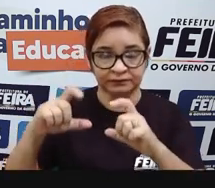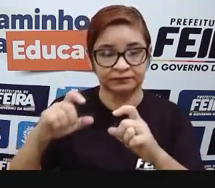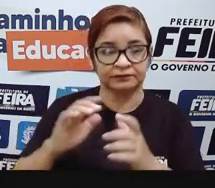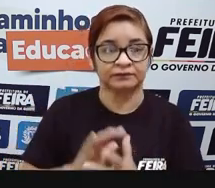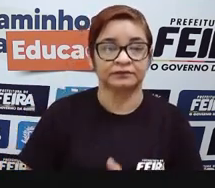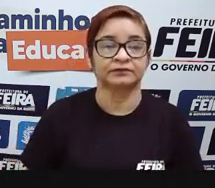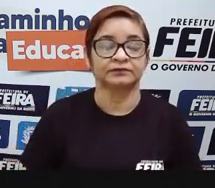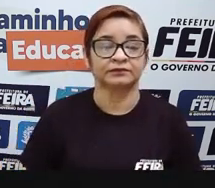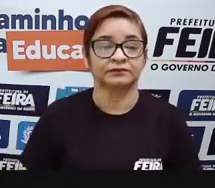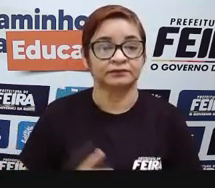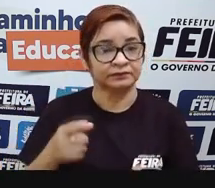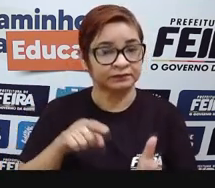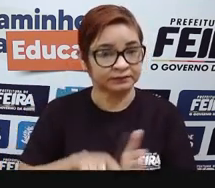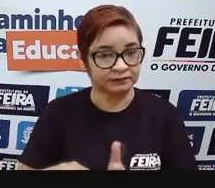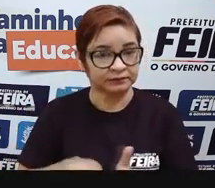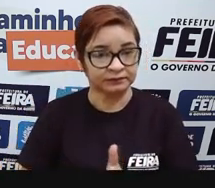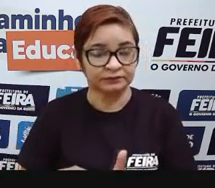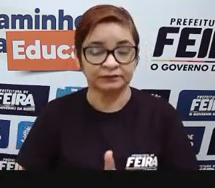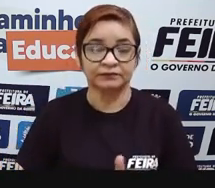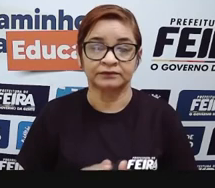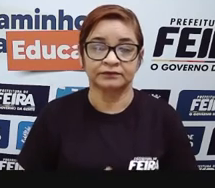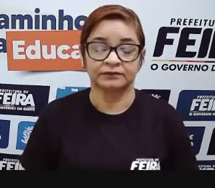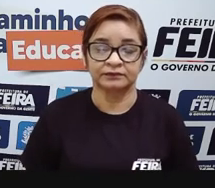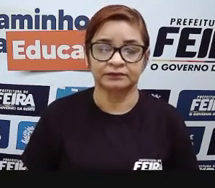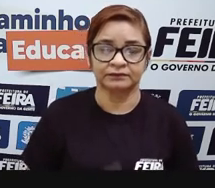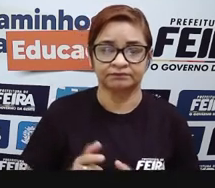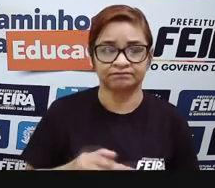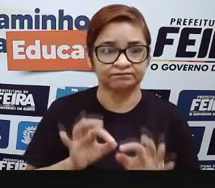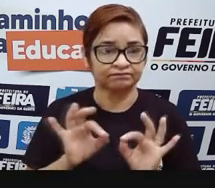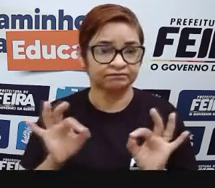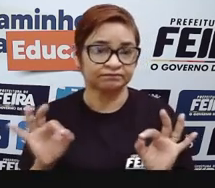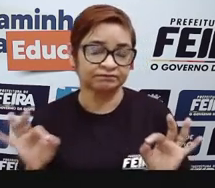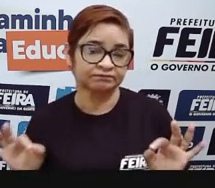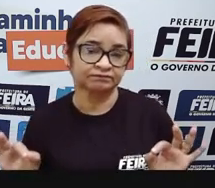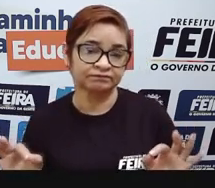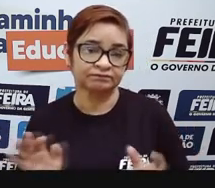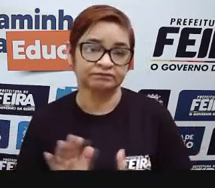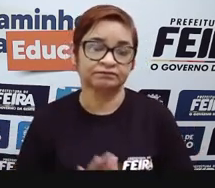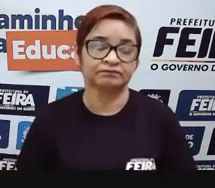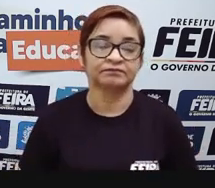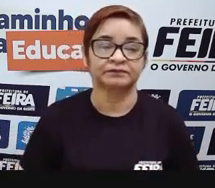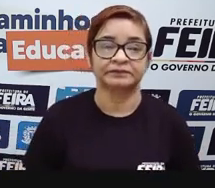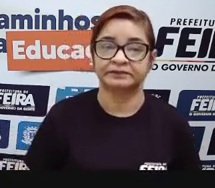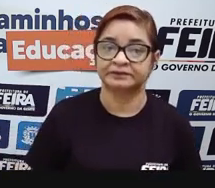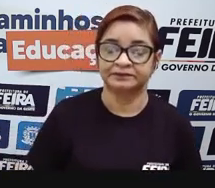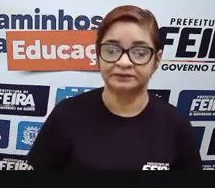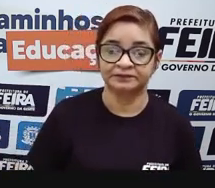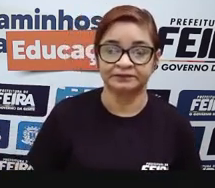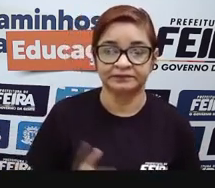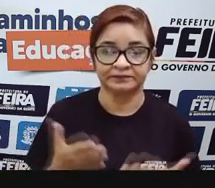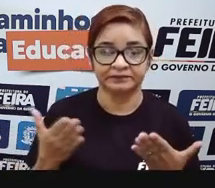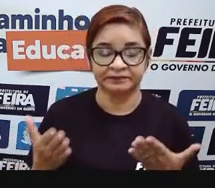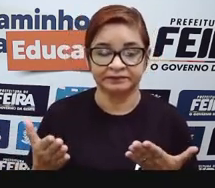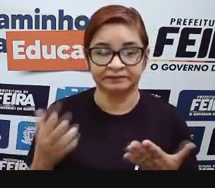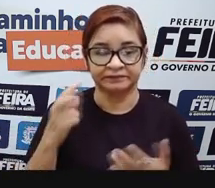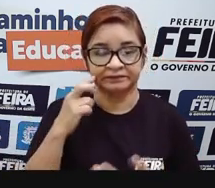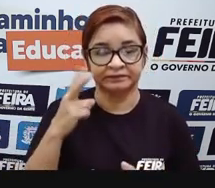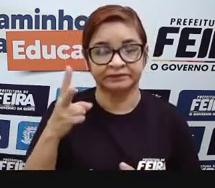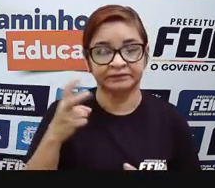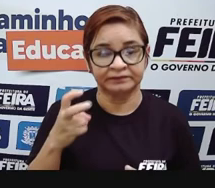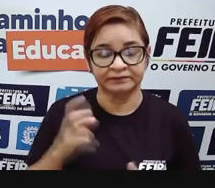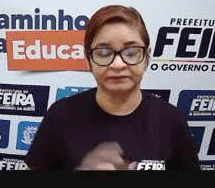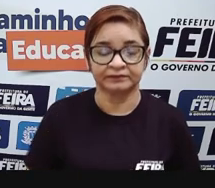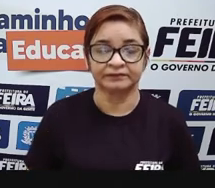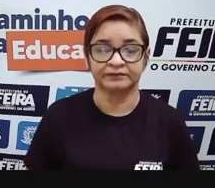Google, pesquisando, porque ela é um pouco longa e ela vai tomar uma parte da nossa aula, tá bom? Então, eu vou deixar mesmo como indicação